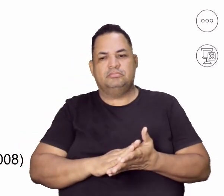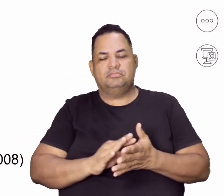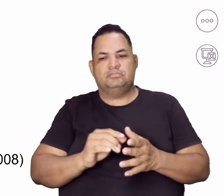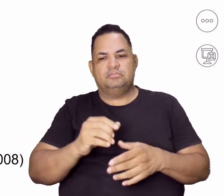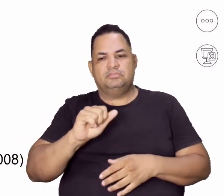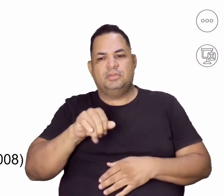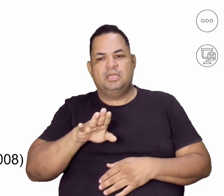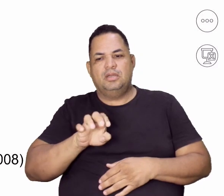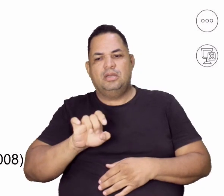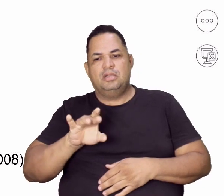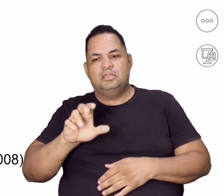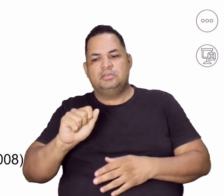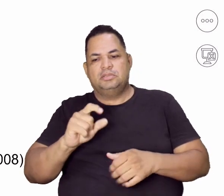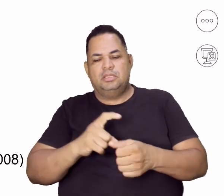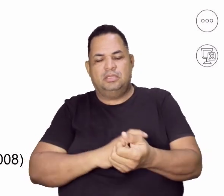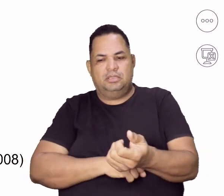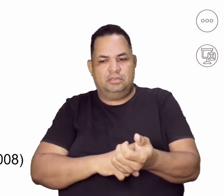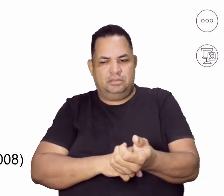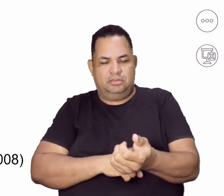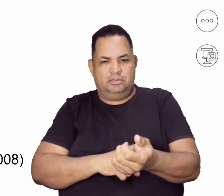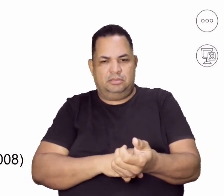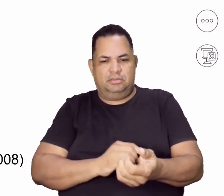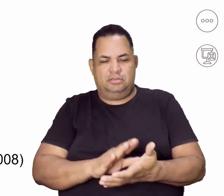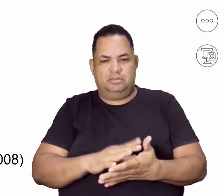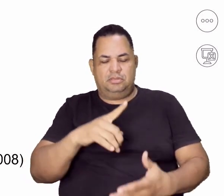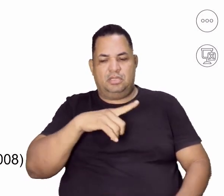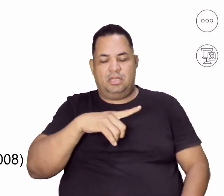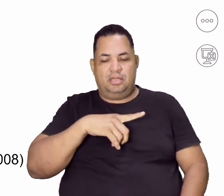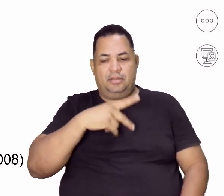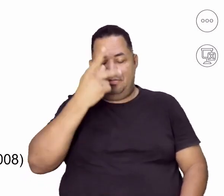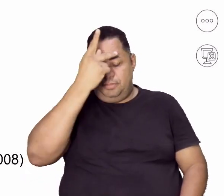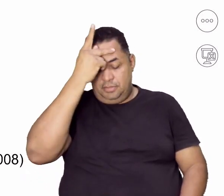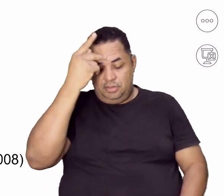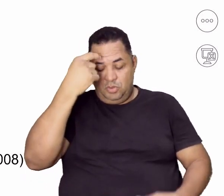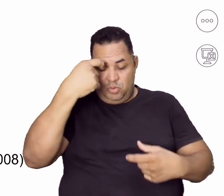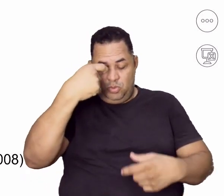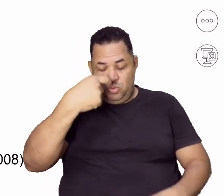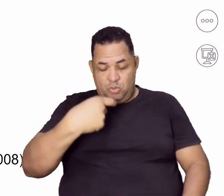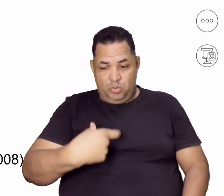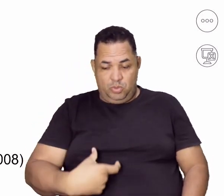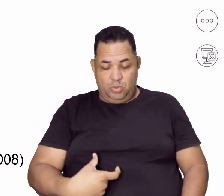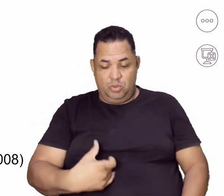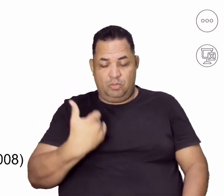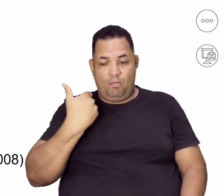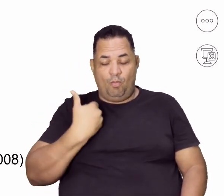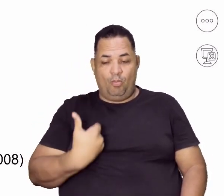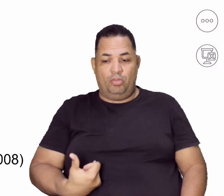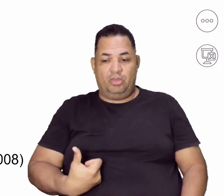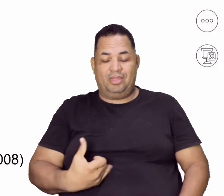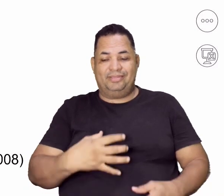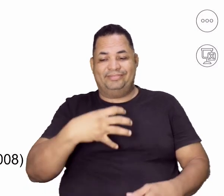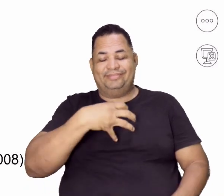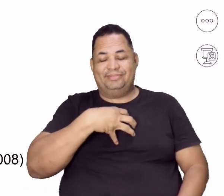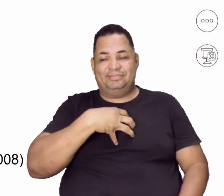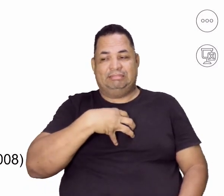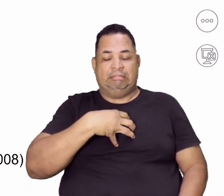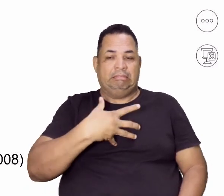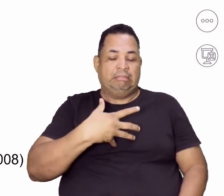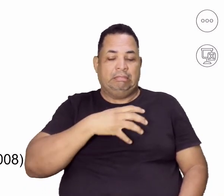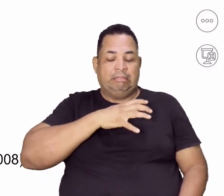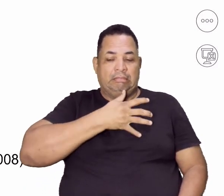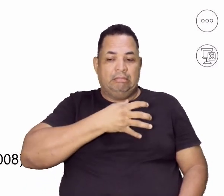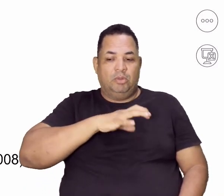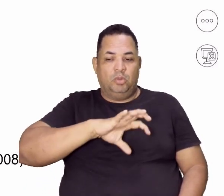Então há pessoas que têm essa predisposição, já tem um perfil magro, né? E aí se sente mais insatisfeito, vai